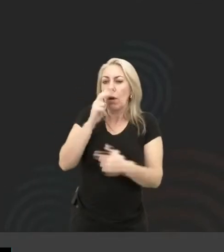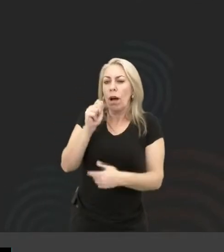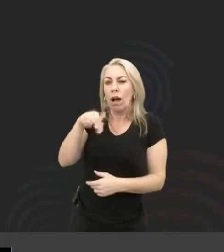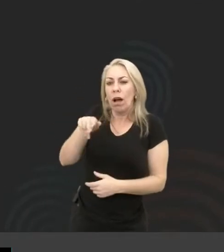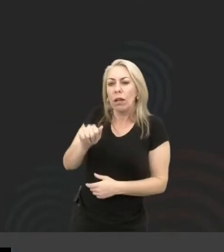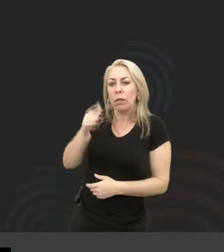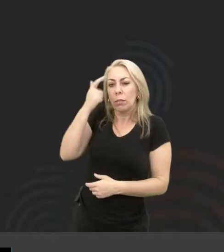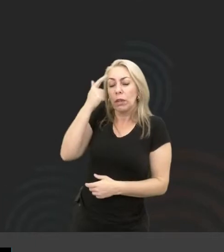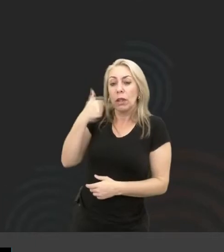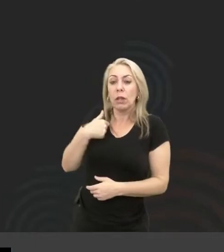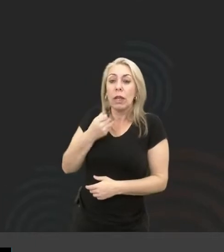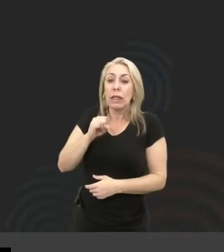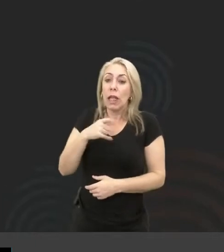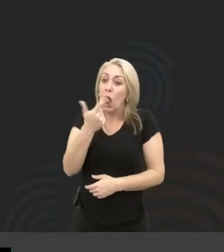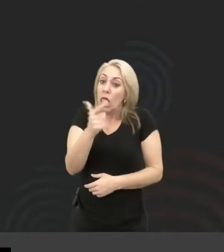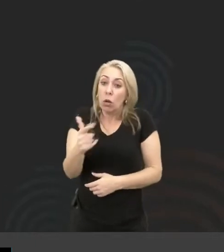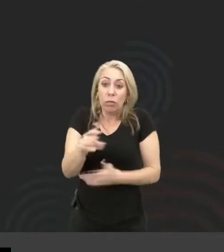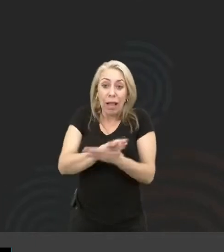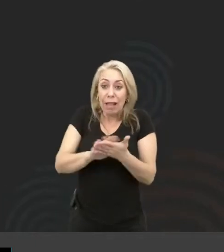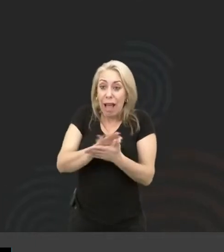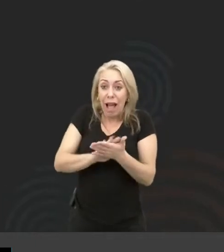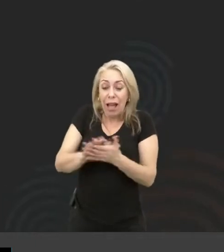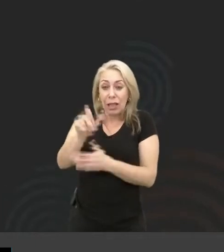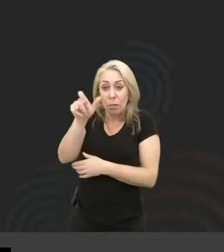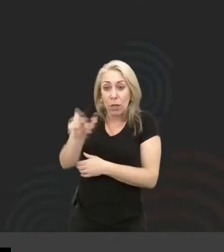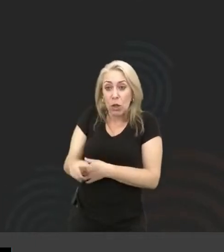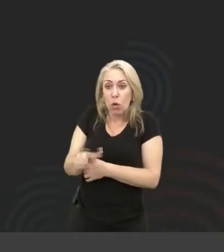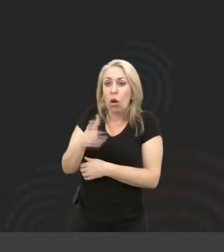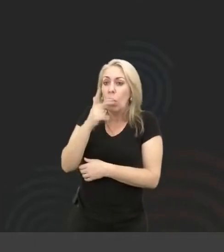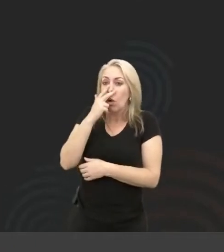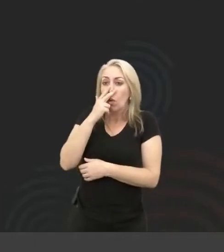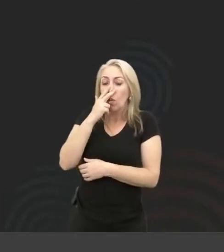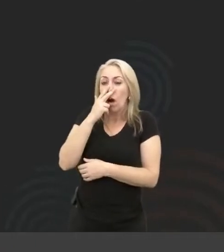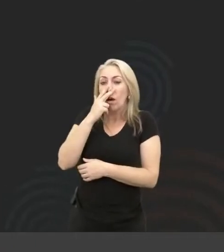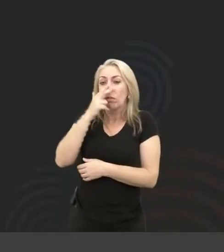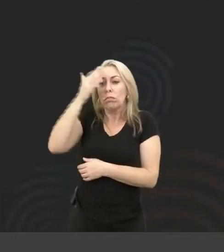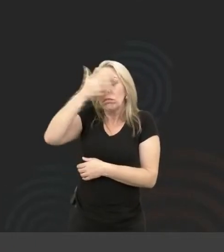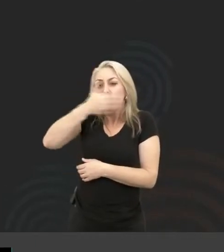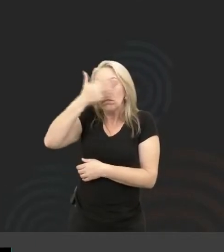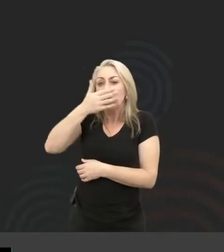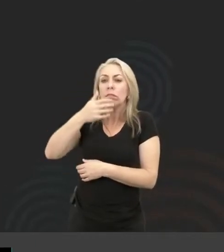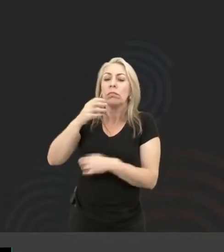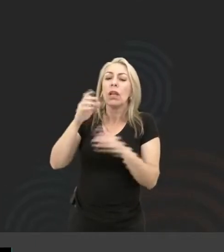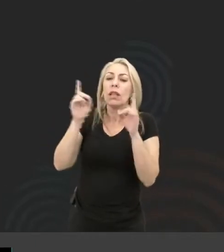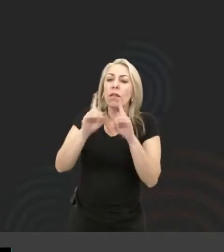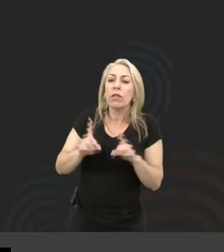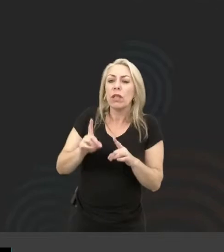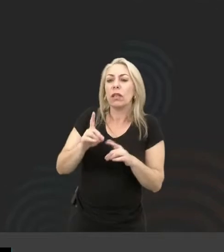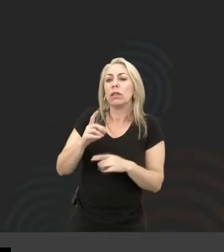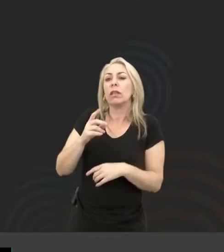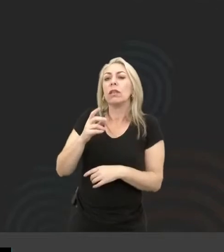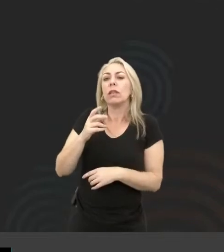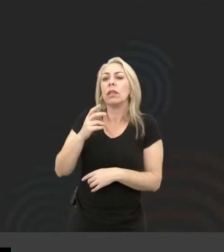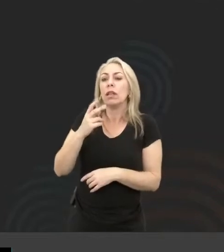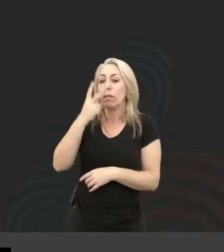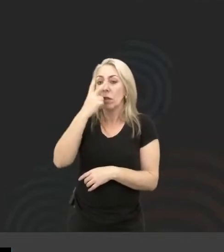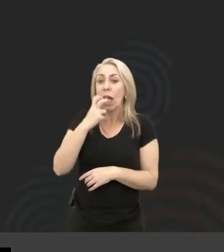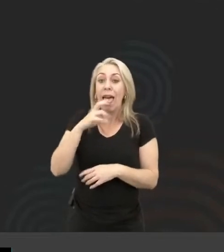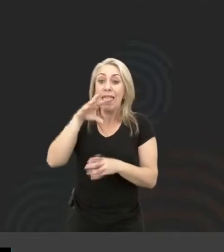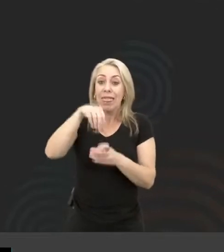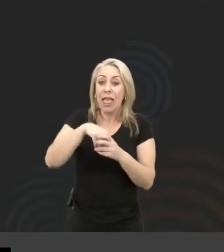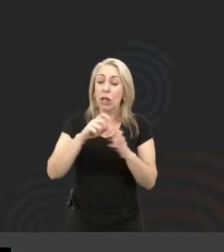tipo, poxa, se não tem ninguém com baixa visão, com deficiência visual dentro do time do Sigma, do Figma,